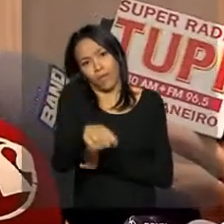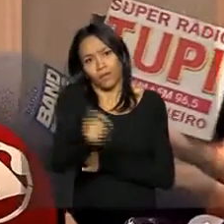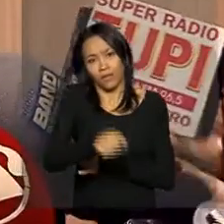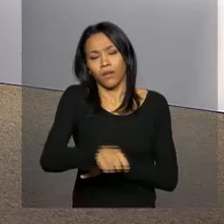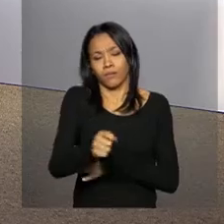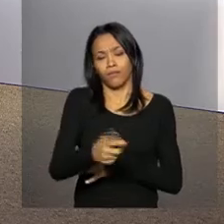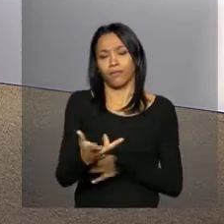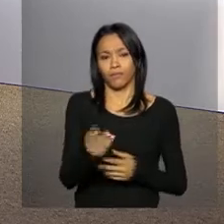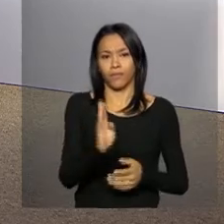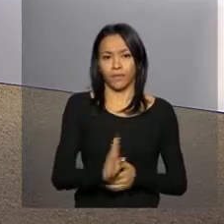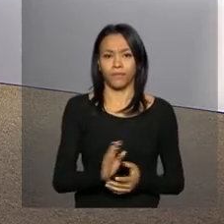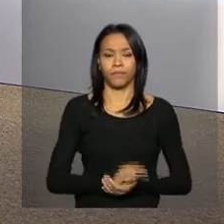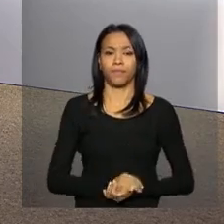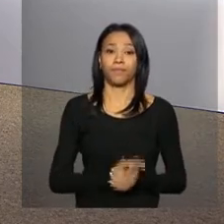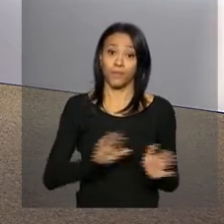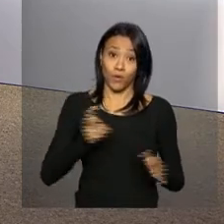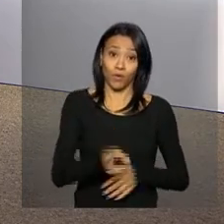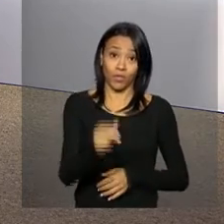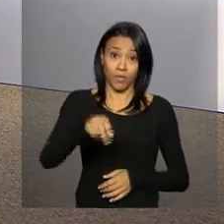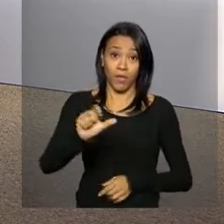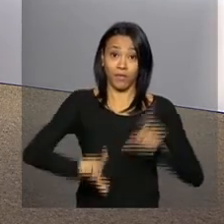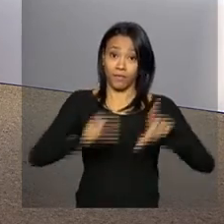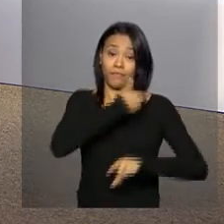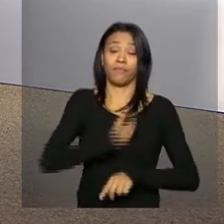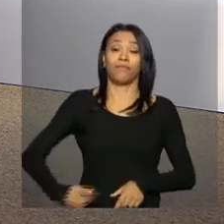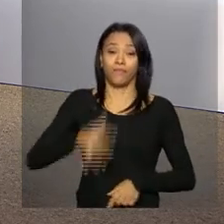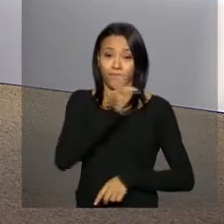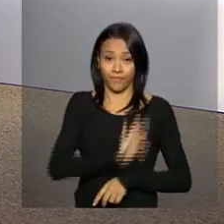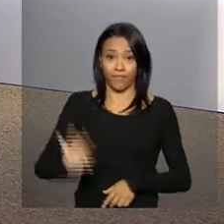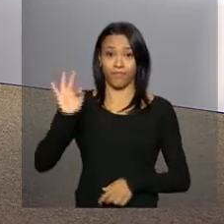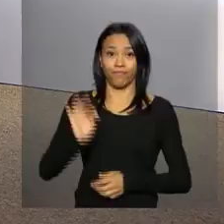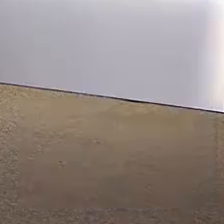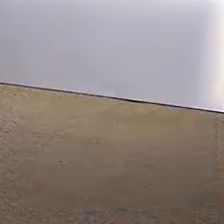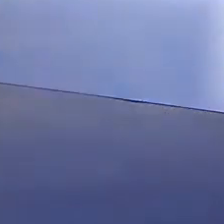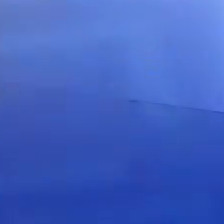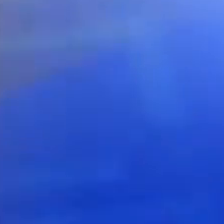pelo Brasil. Continue na NBR, a TV do Governo Federal.